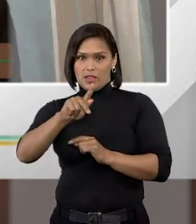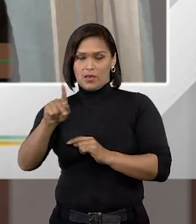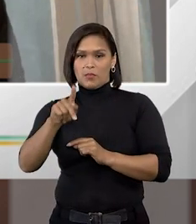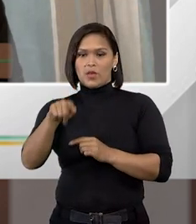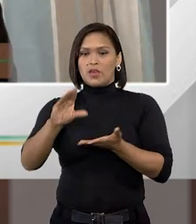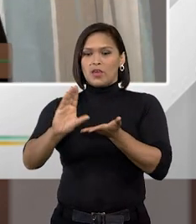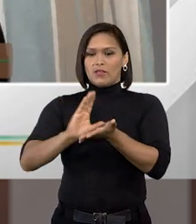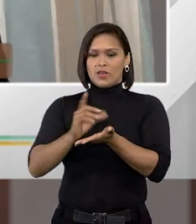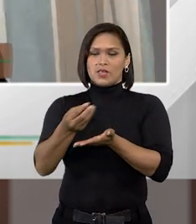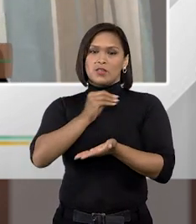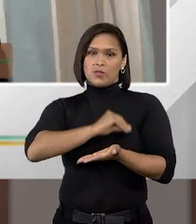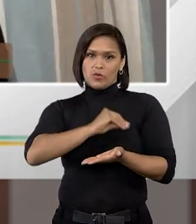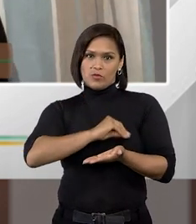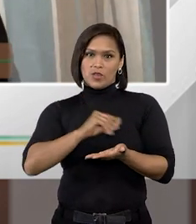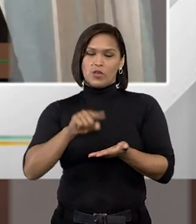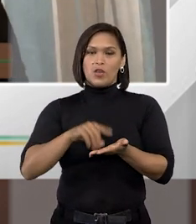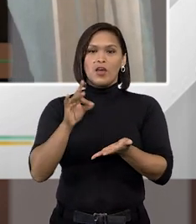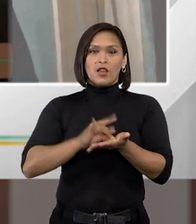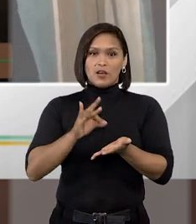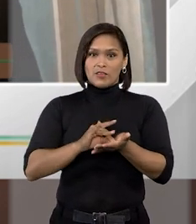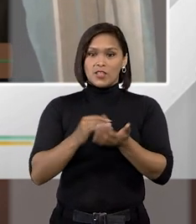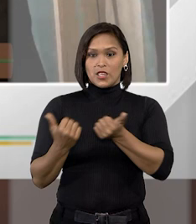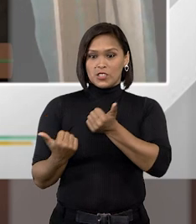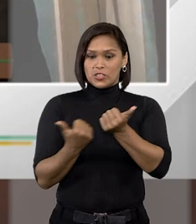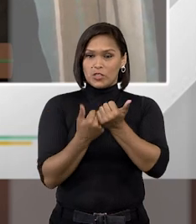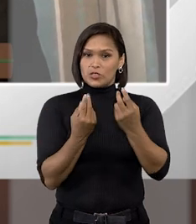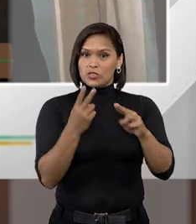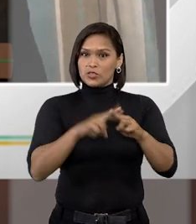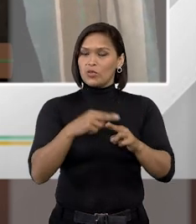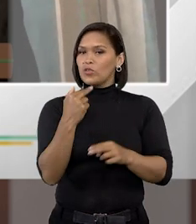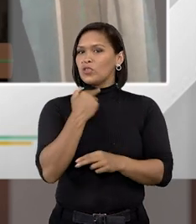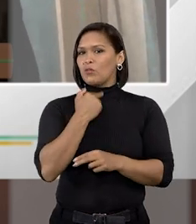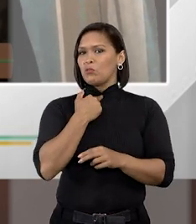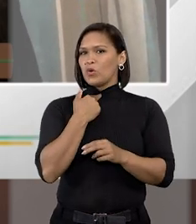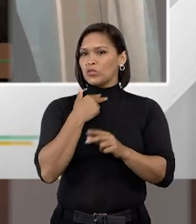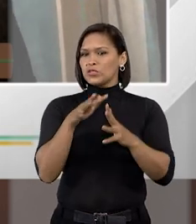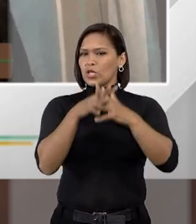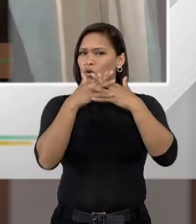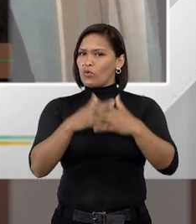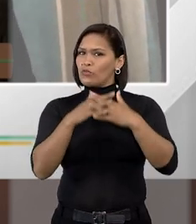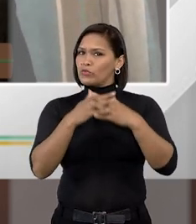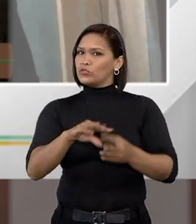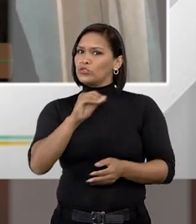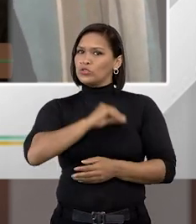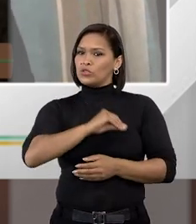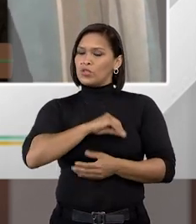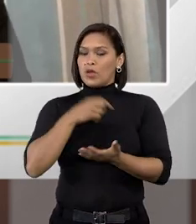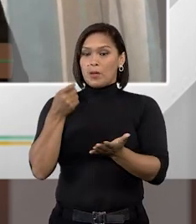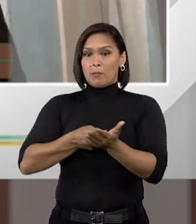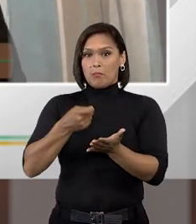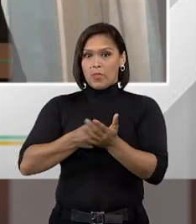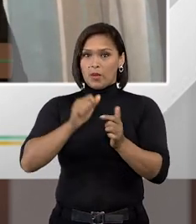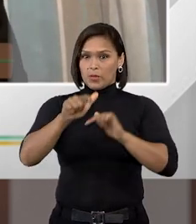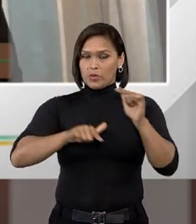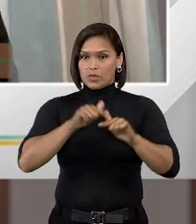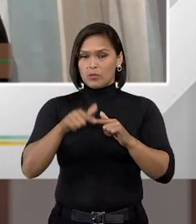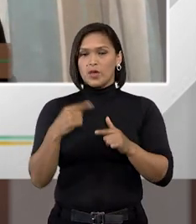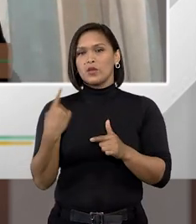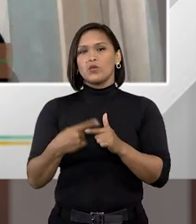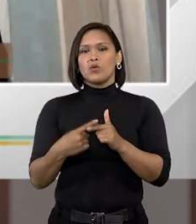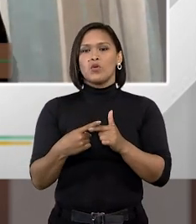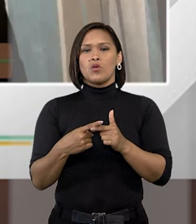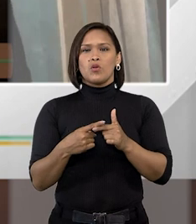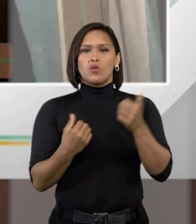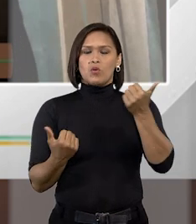ele vai receber a sua remuneração. A verdade é que auxílio-recusão não pode ser confundido com o salário que é pago pelo trabalho do preso. O